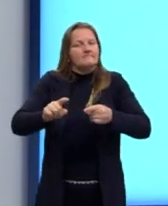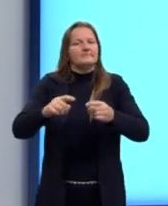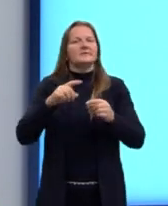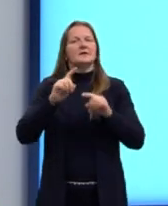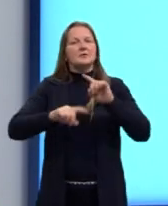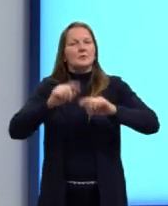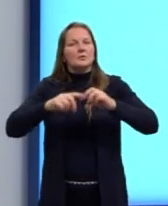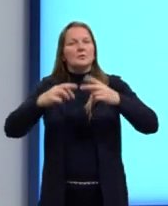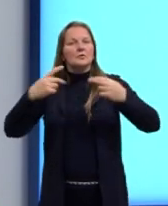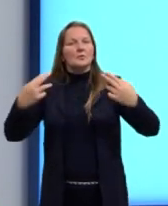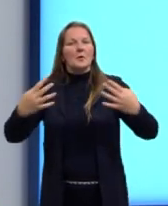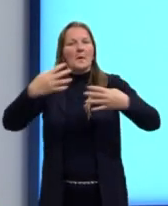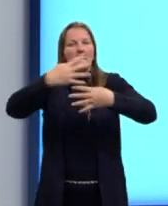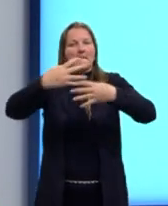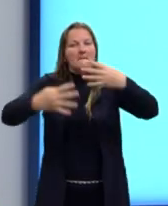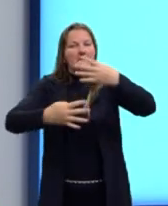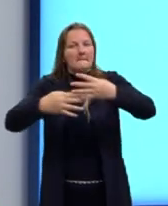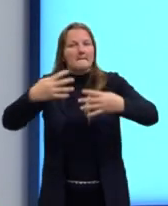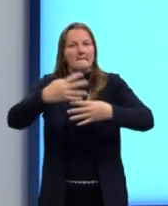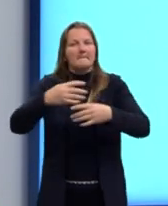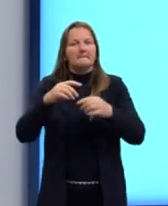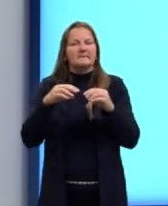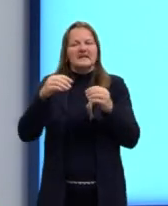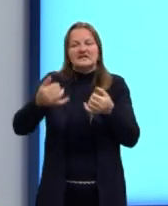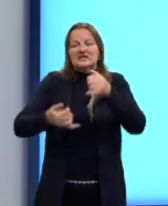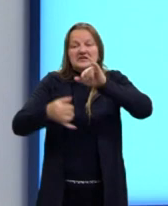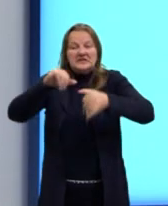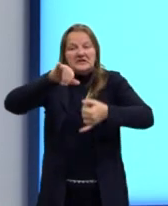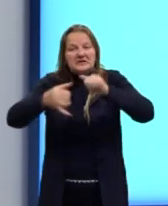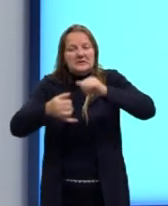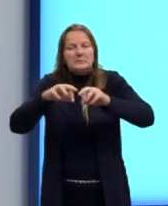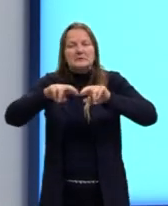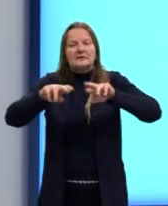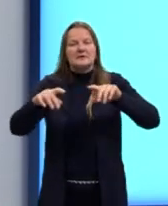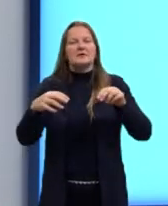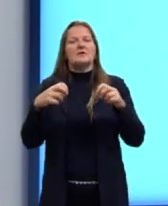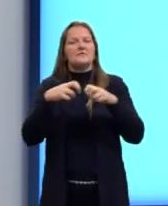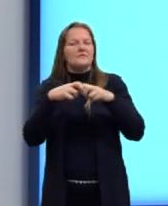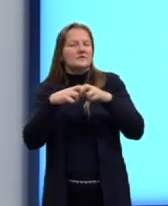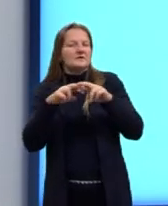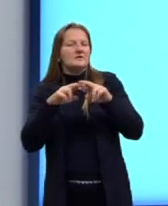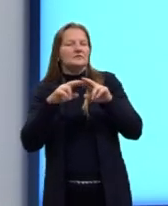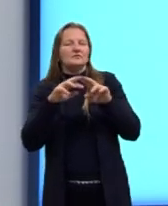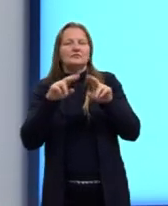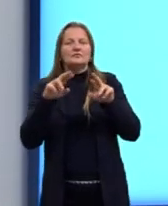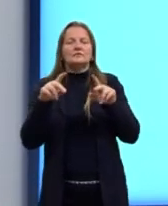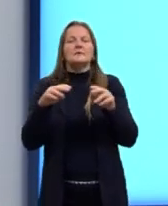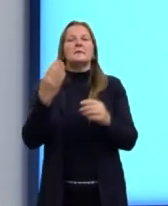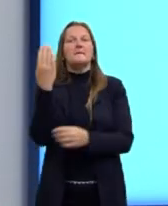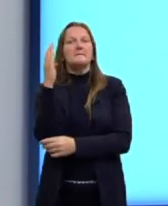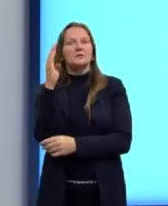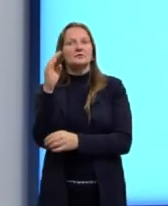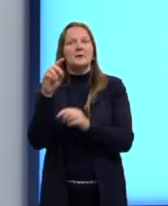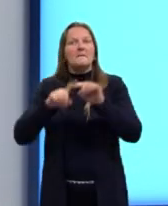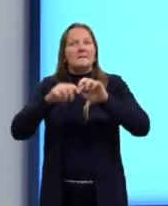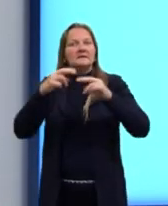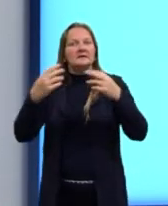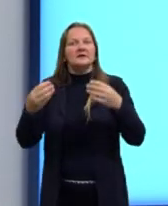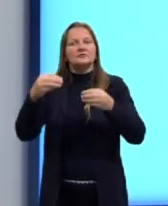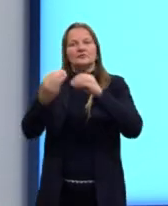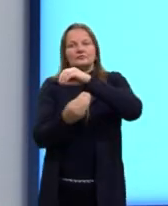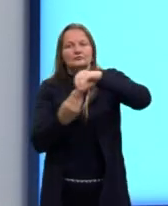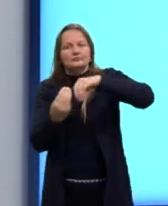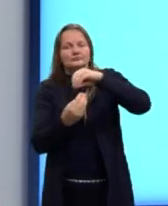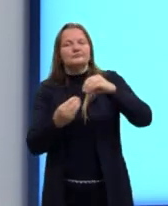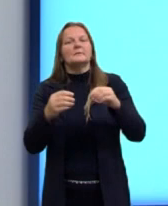agentes mutagênicos, agentes químicos, físicos e também biológicos. Elas não ocorrem de